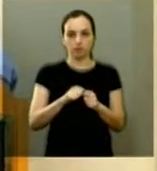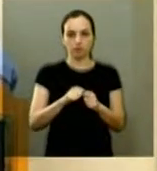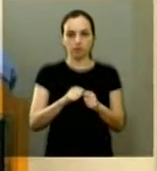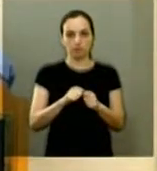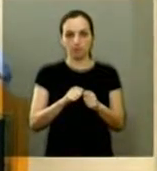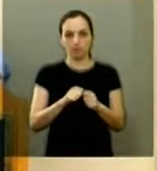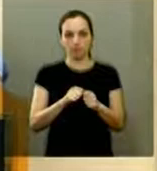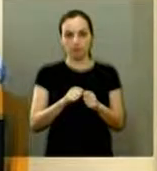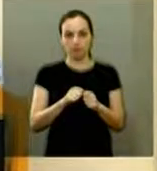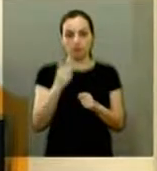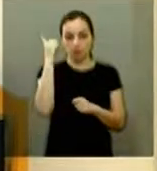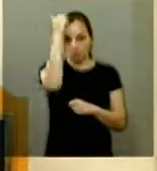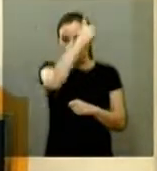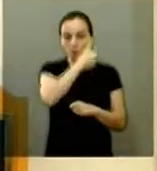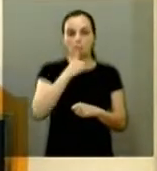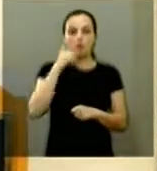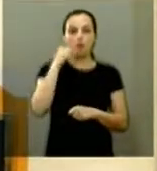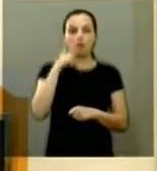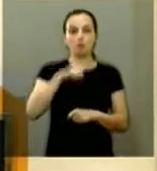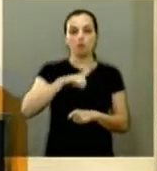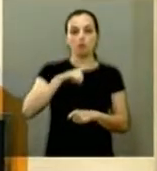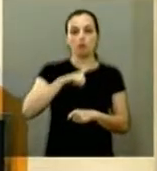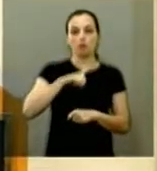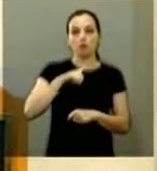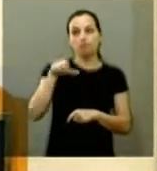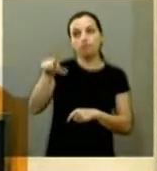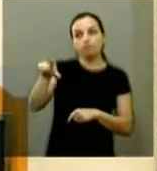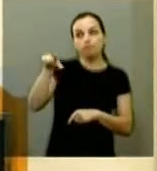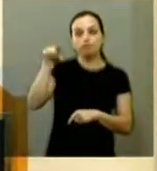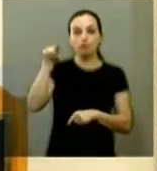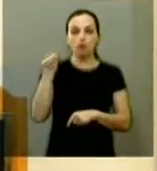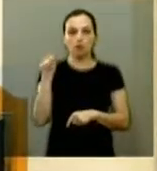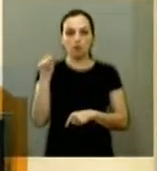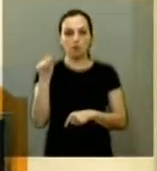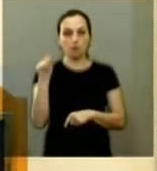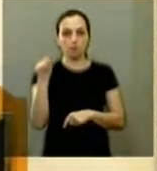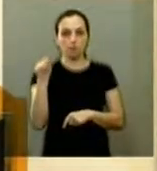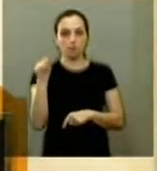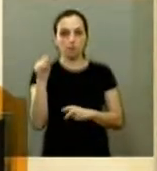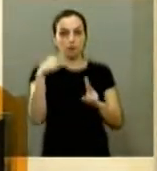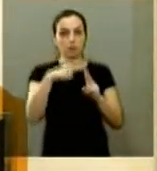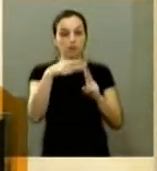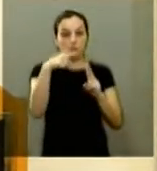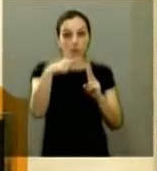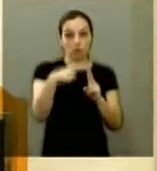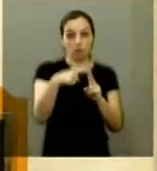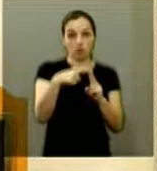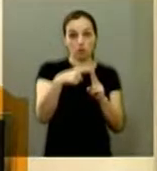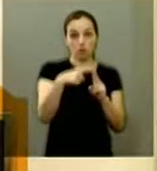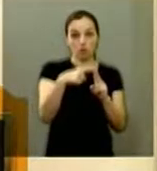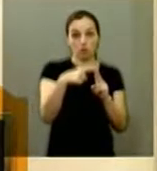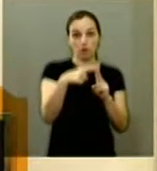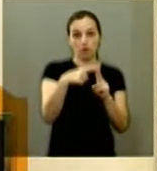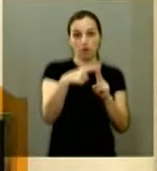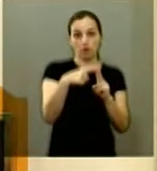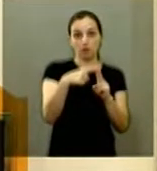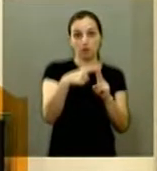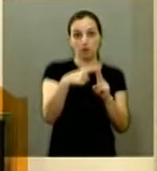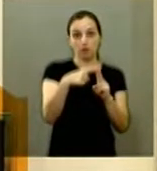No domingo teremos que optar por dois modelos políticos